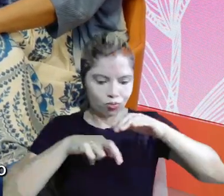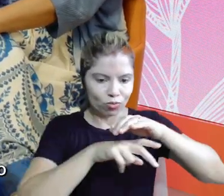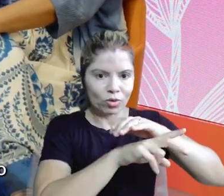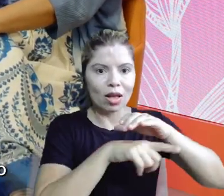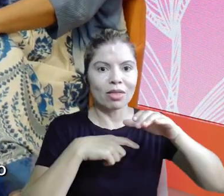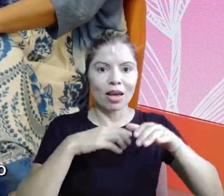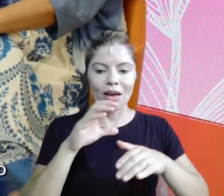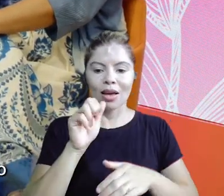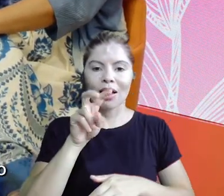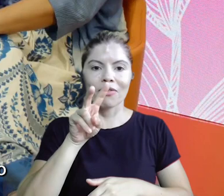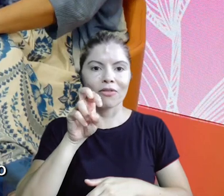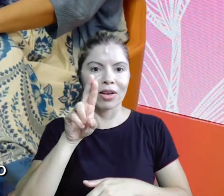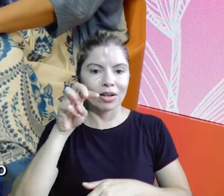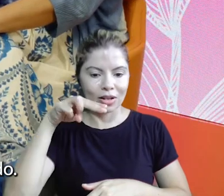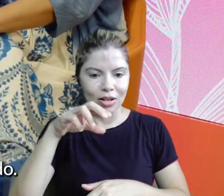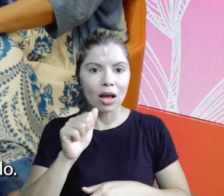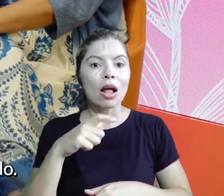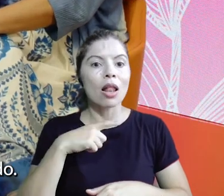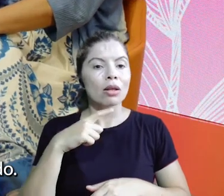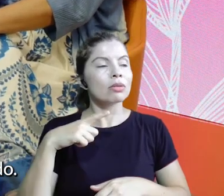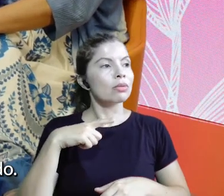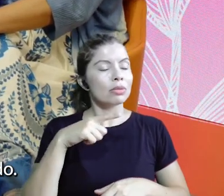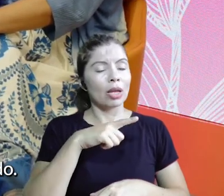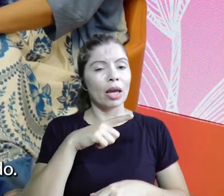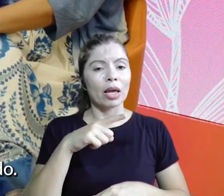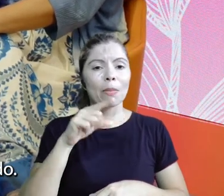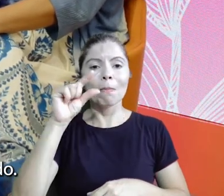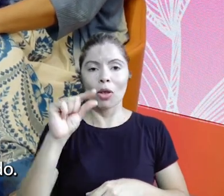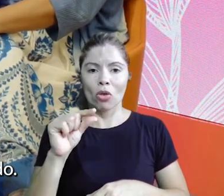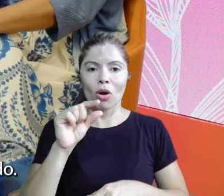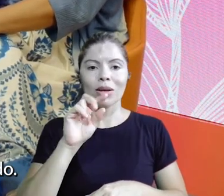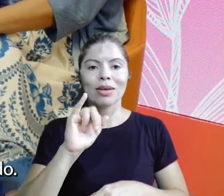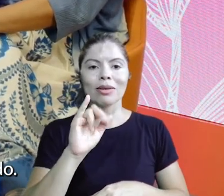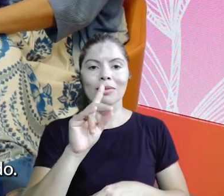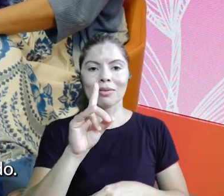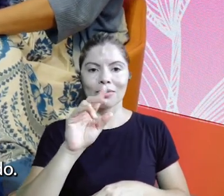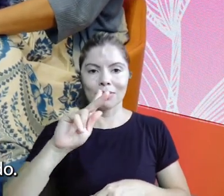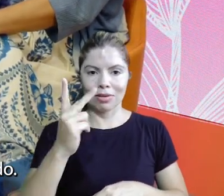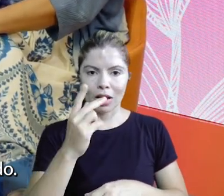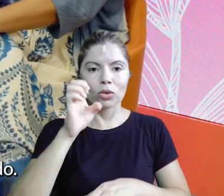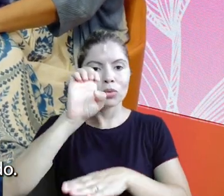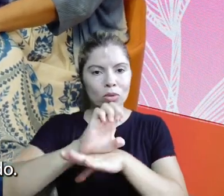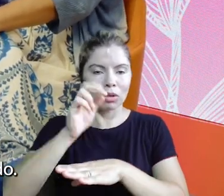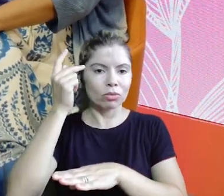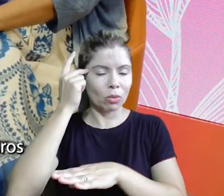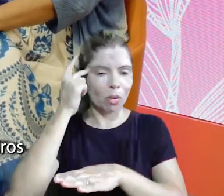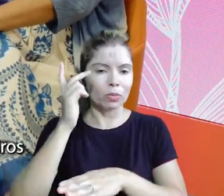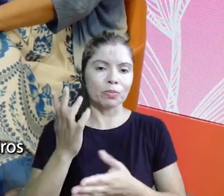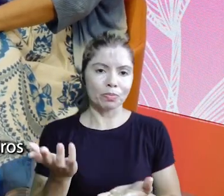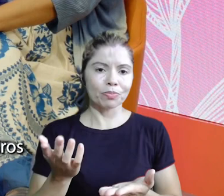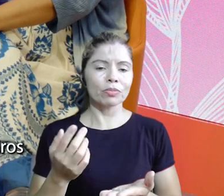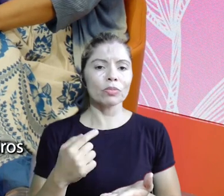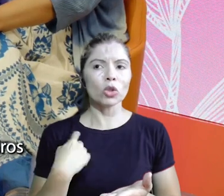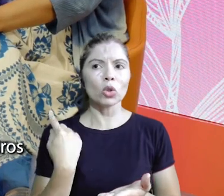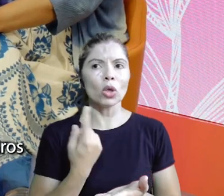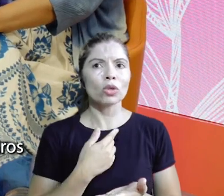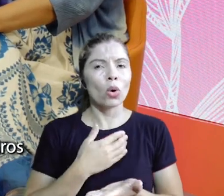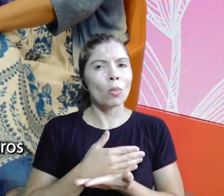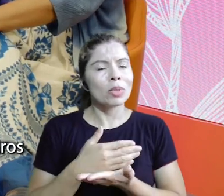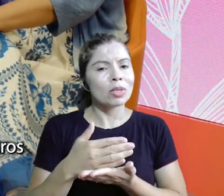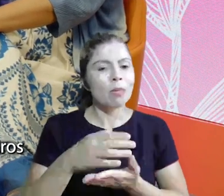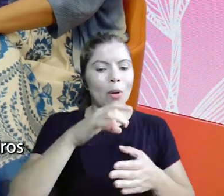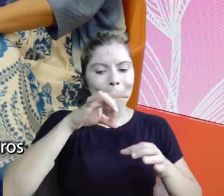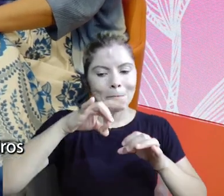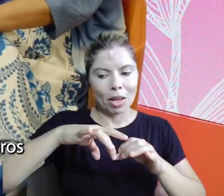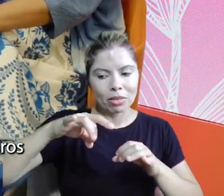fica a 300 quilômetros de São Paulo e tem um dos menores IDHs do estado. Então, como a gente